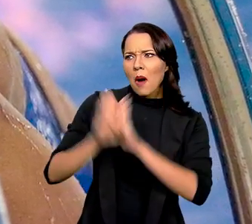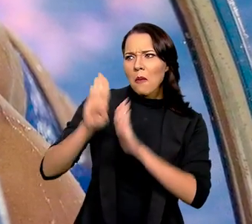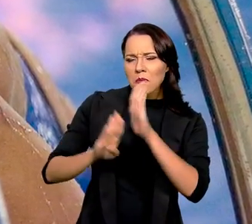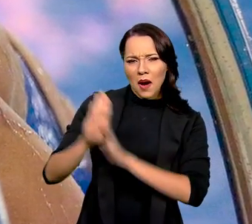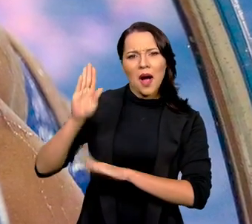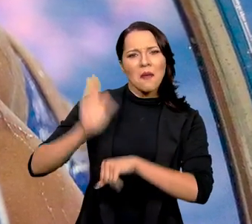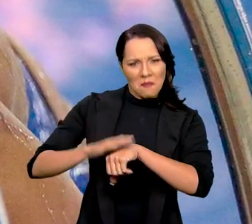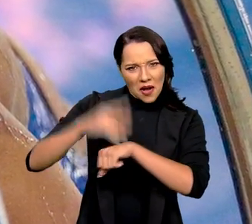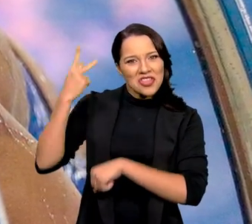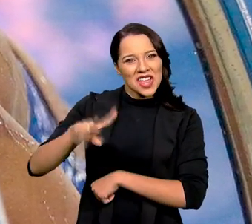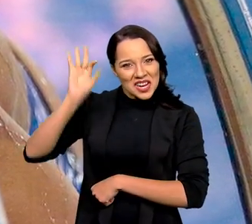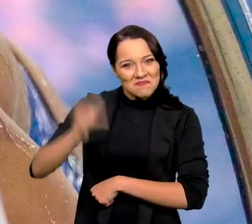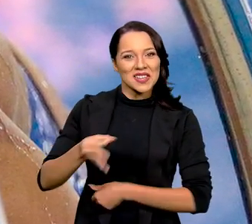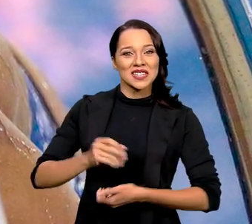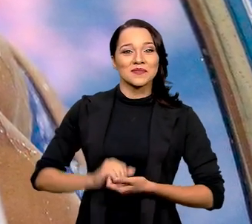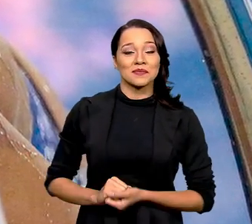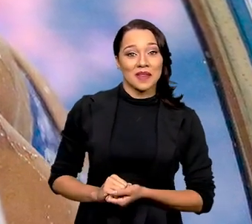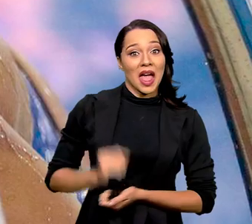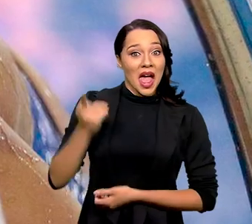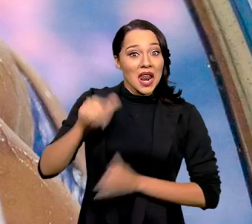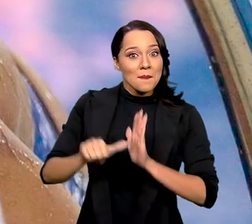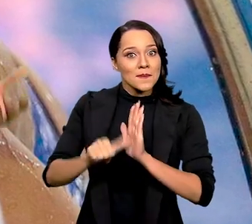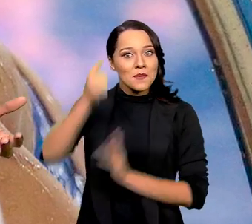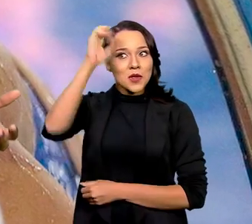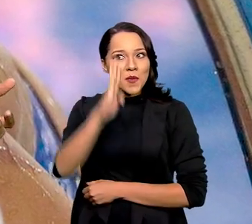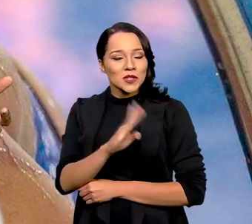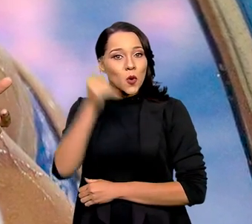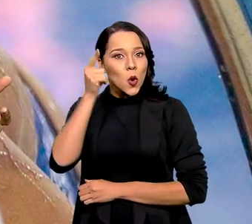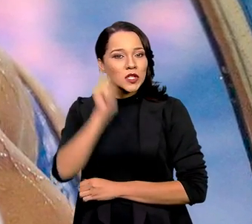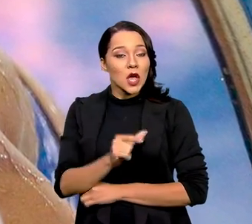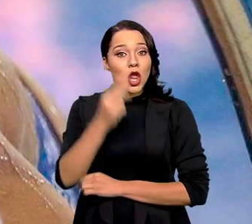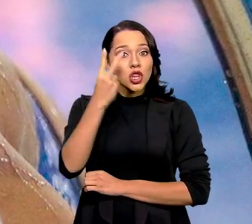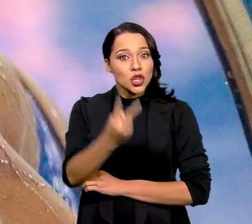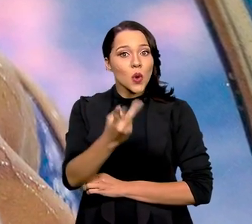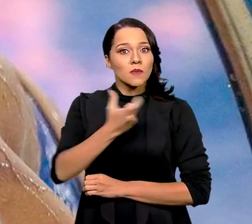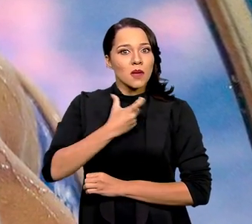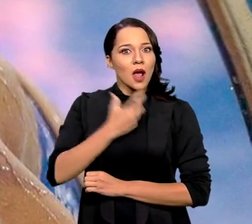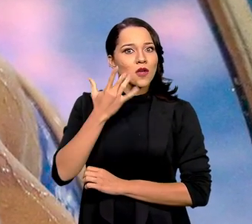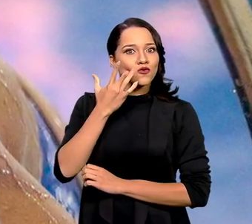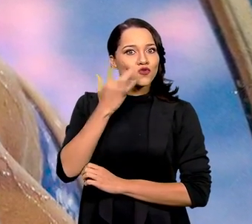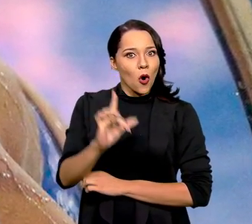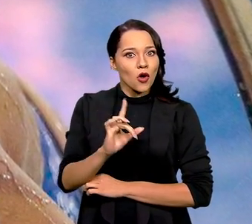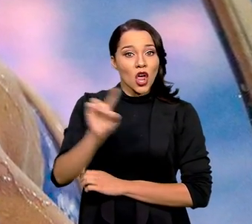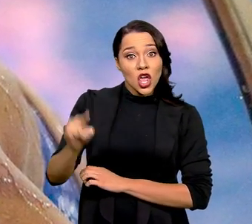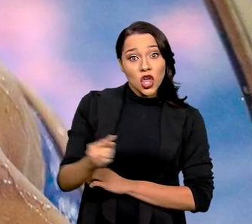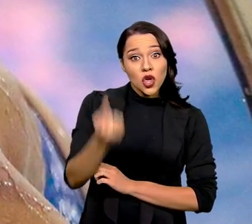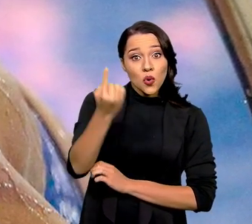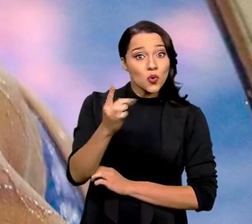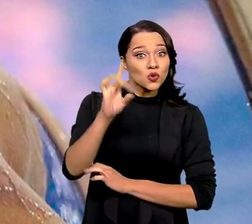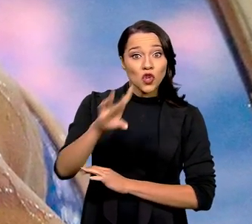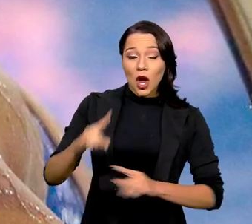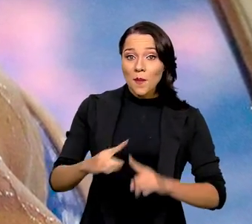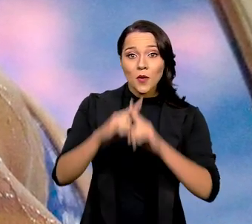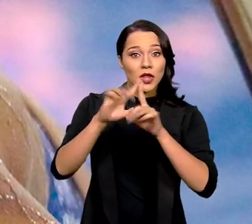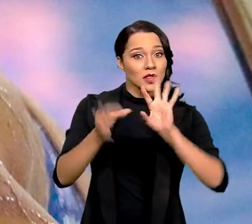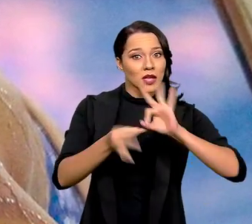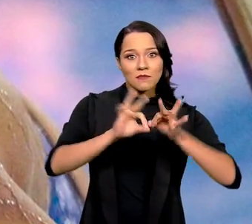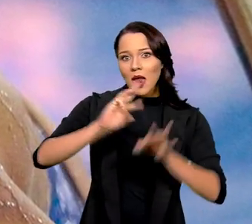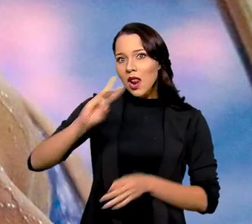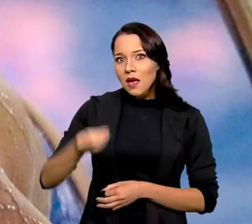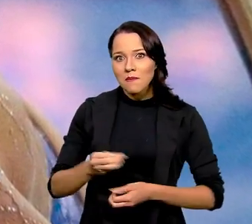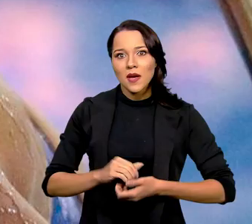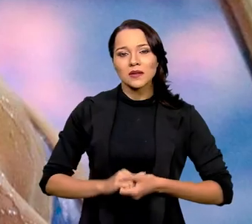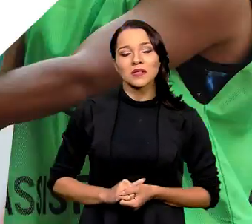quebrar recordes é com ela mesmo, hein? A Carol é a primeira brasileira a conseguir duas medalhas de ouro numa única edição dos